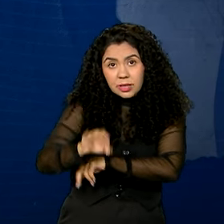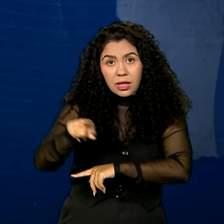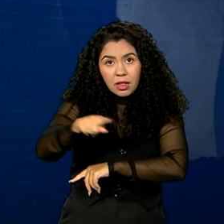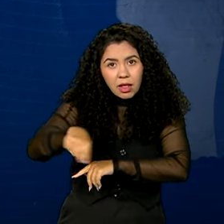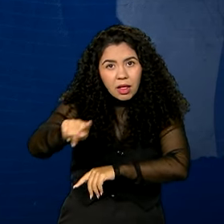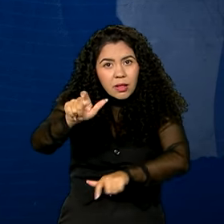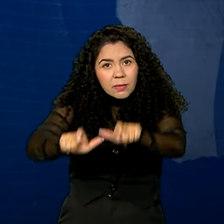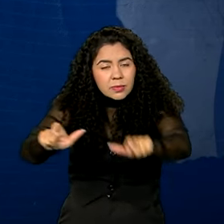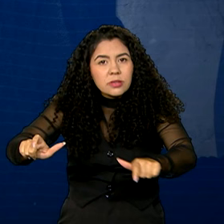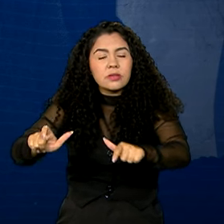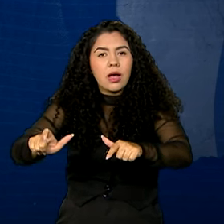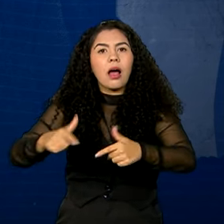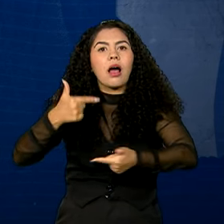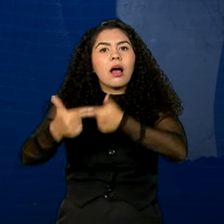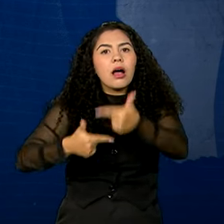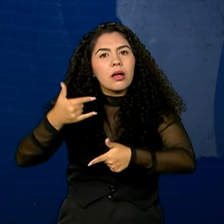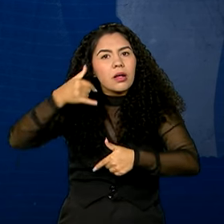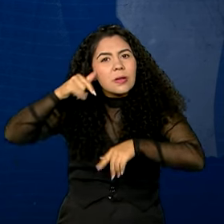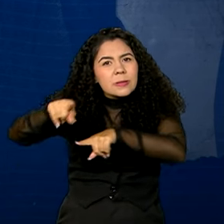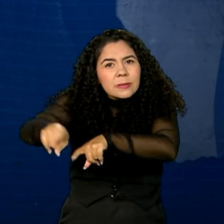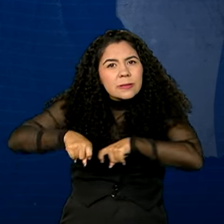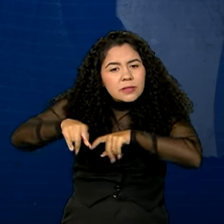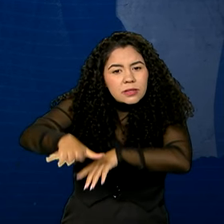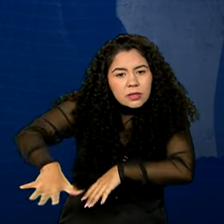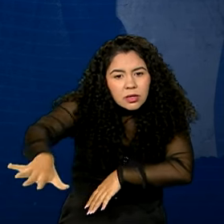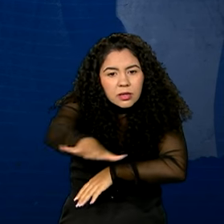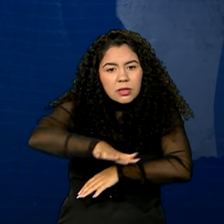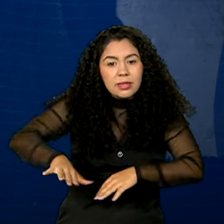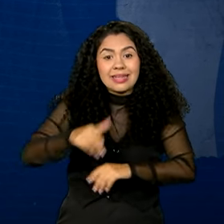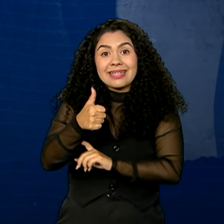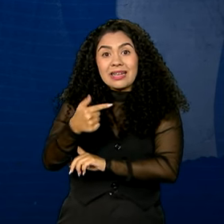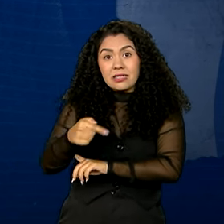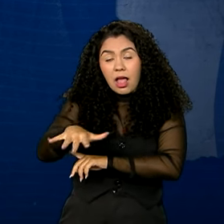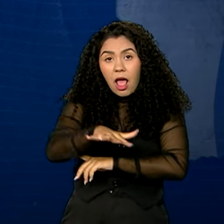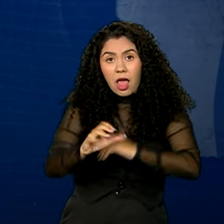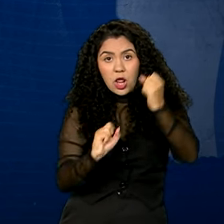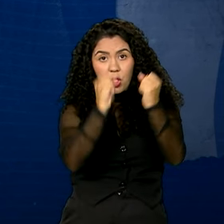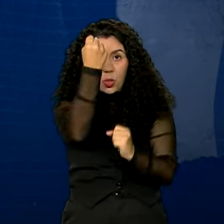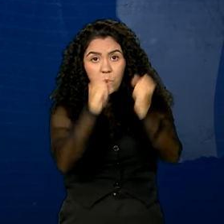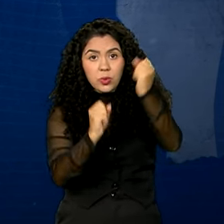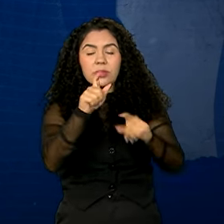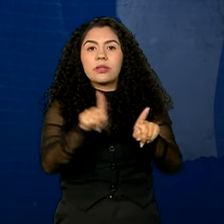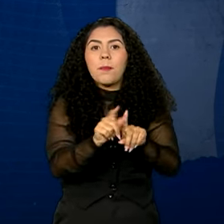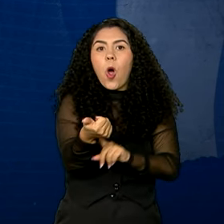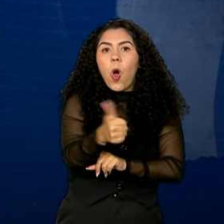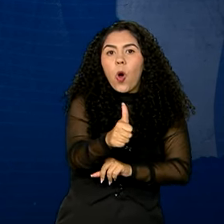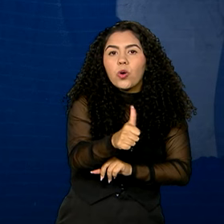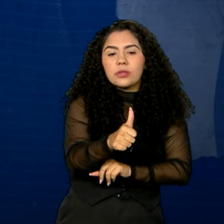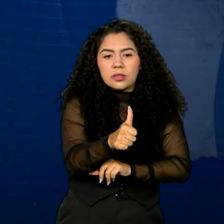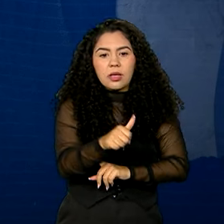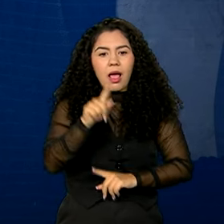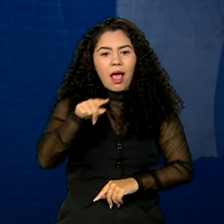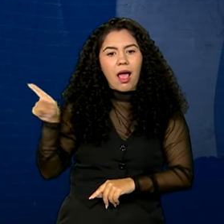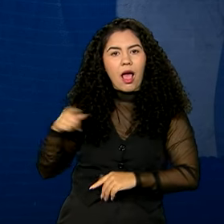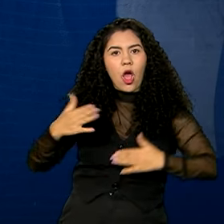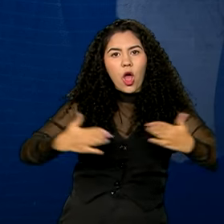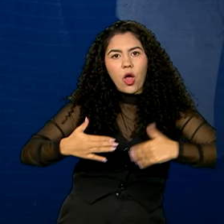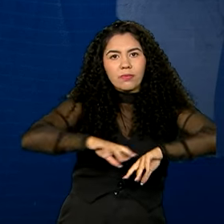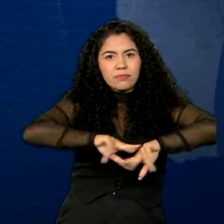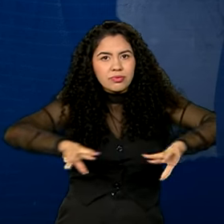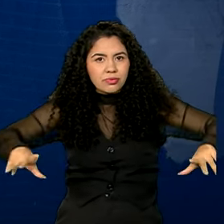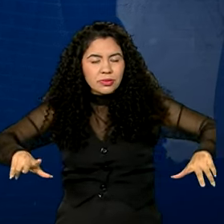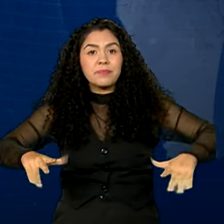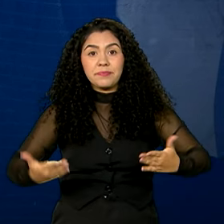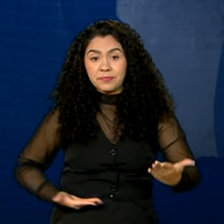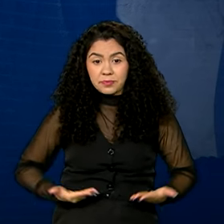atuavam na agropecuária, 17% na indústria e cerca de 11% no setor de comércio e serviços.